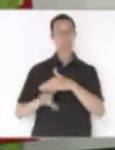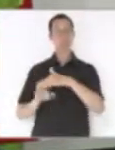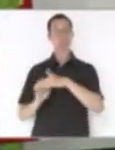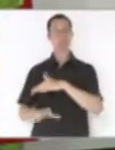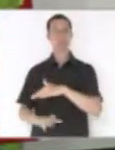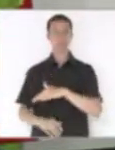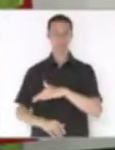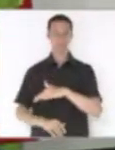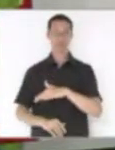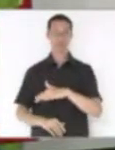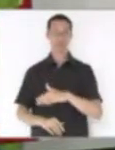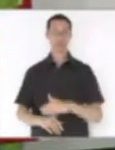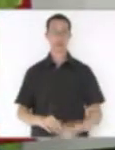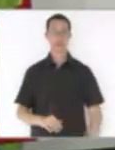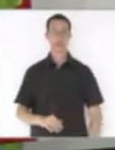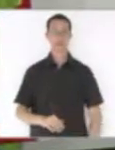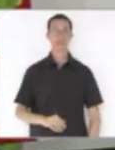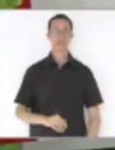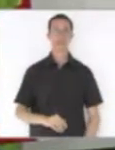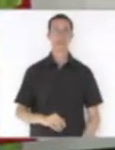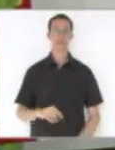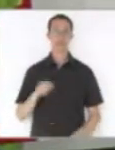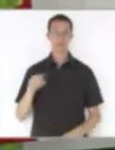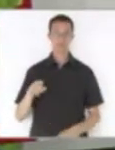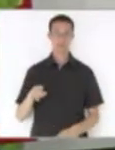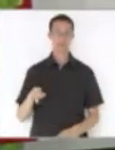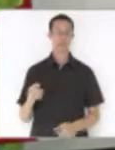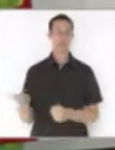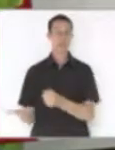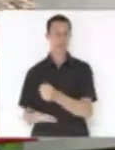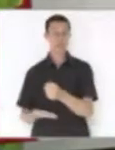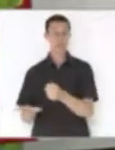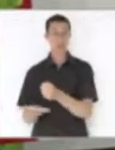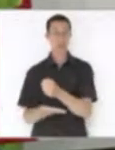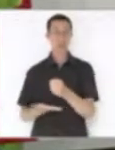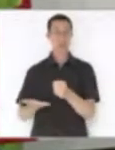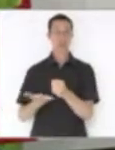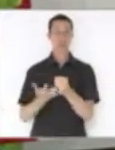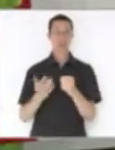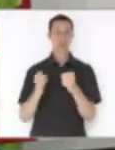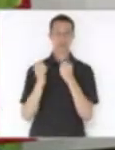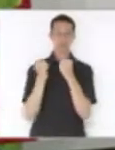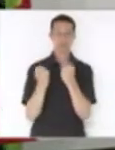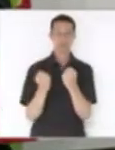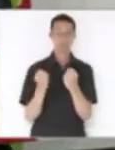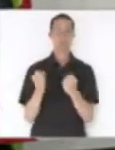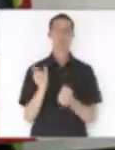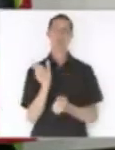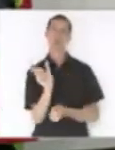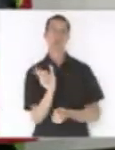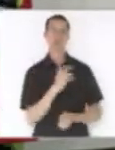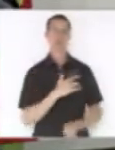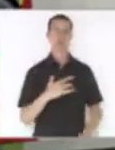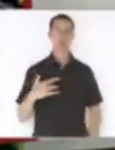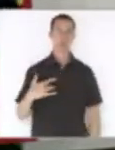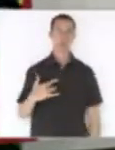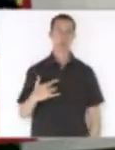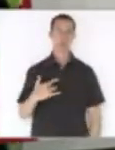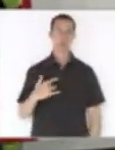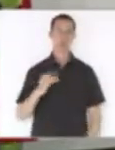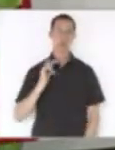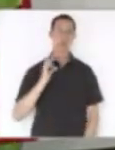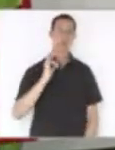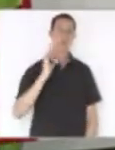que serve para dar sustentabilidade a esse plano de saúde, para pagar no